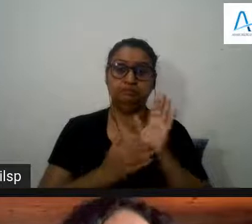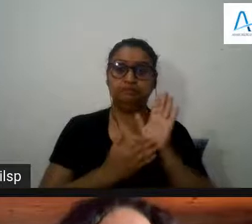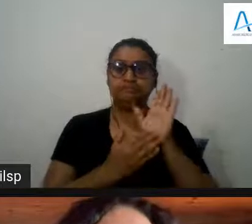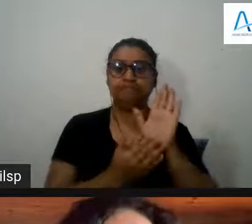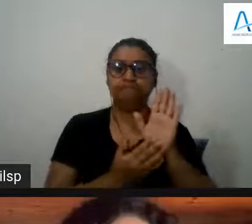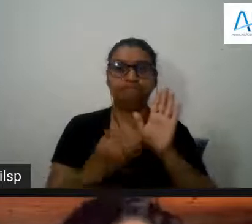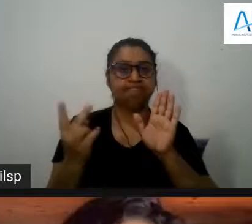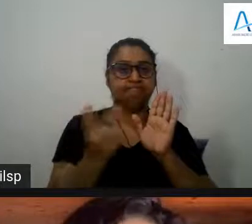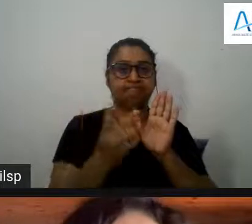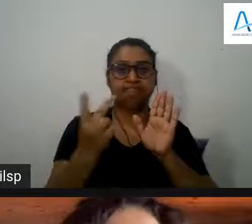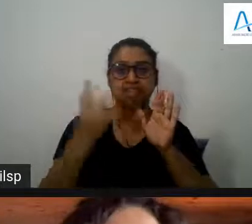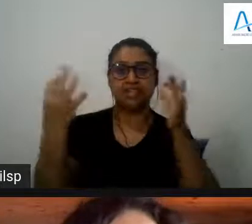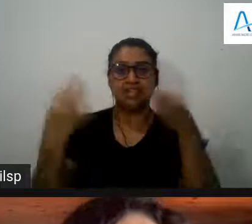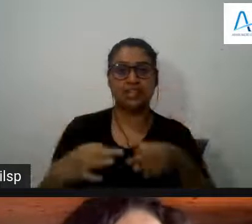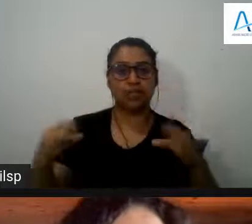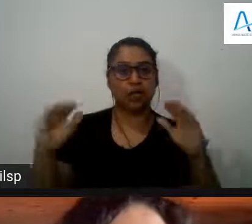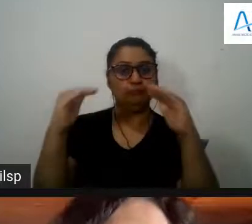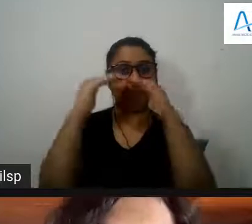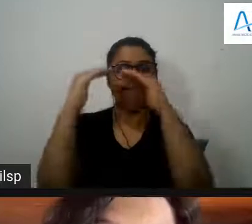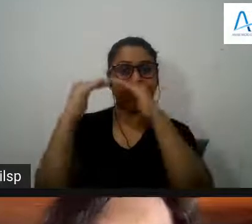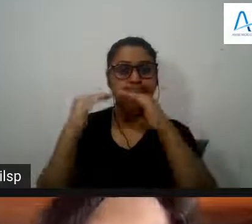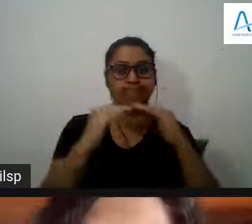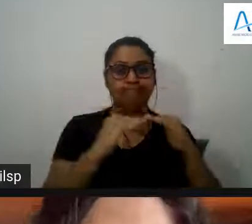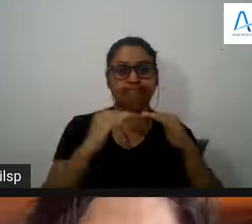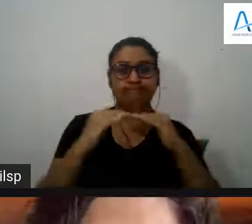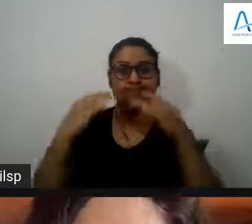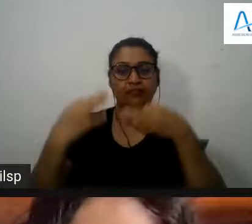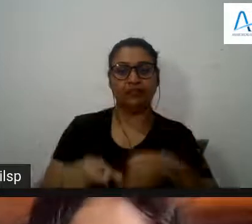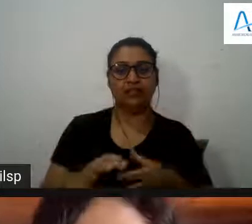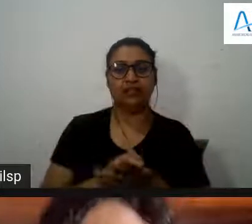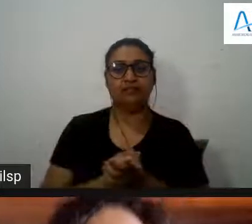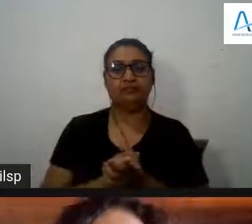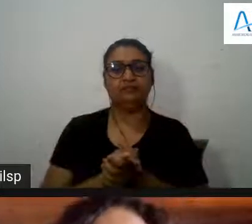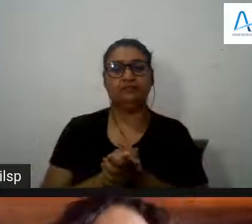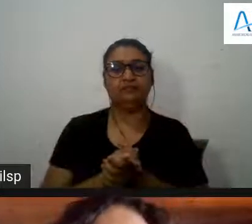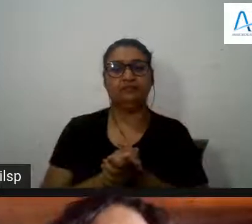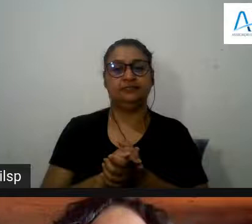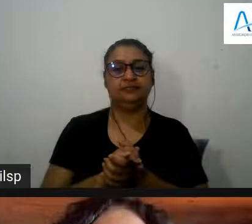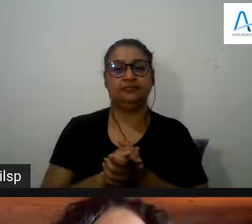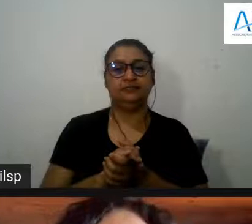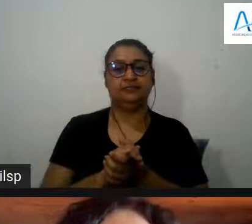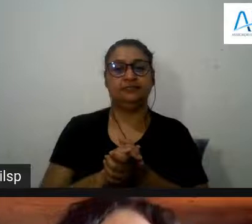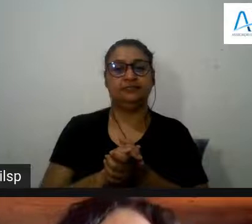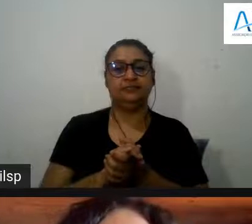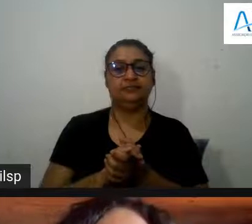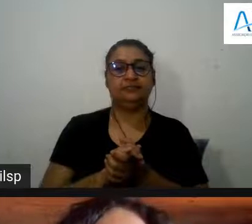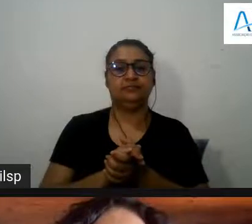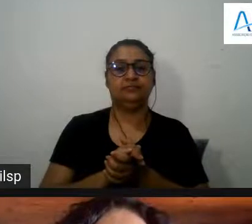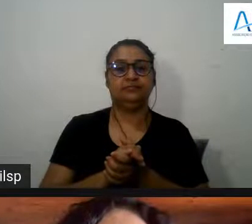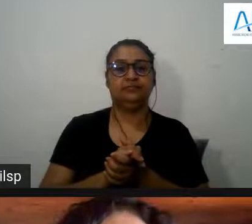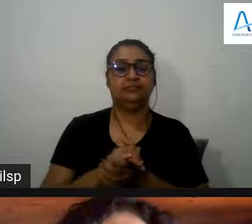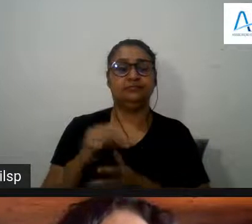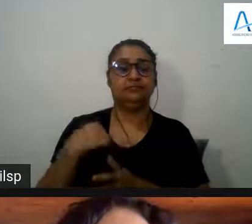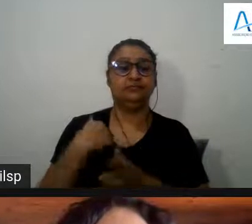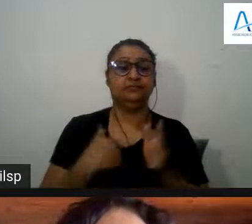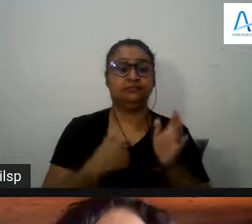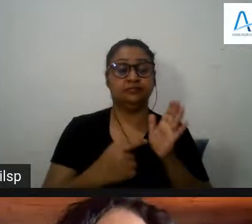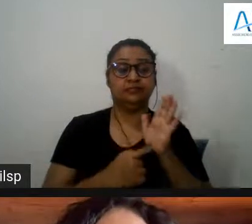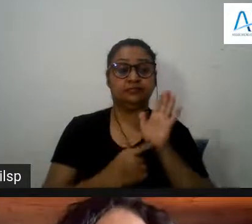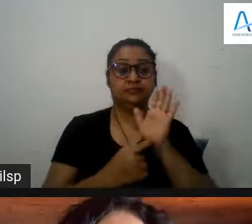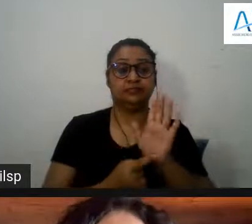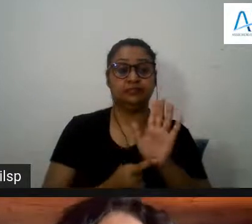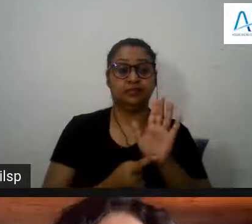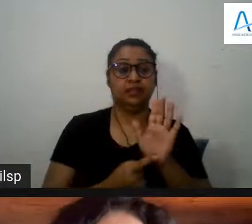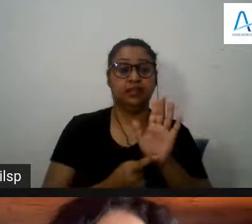duas se completam as apresentações se completam mesmo de uma parte nós temos então a Antônia que nos